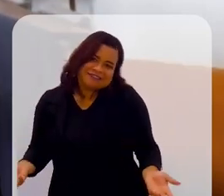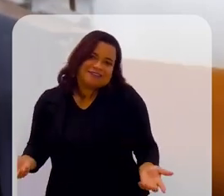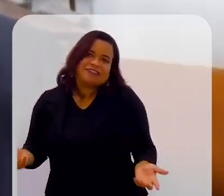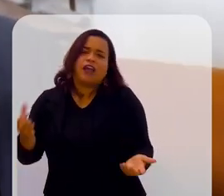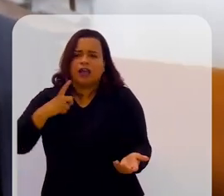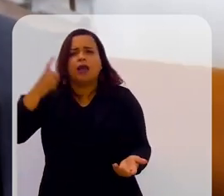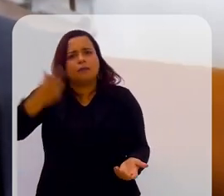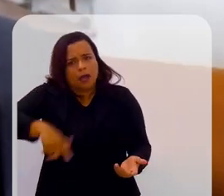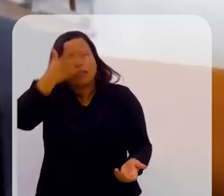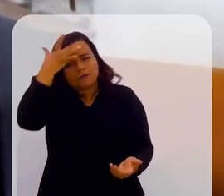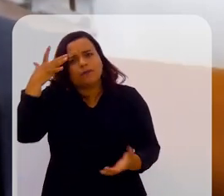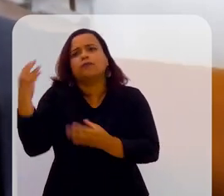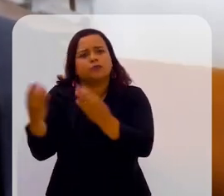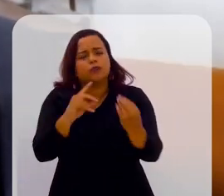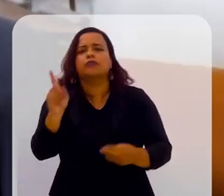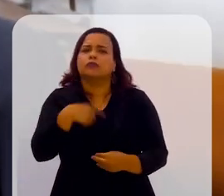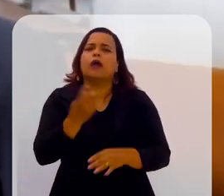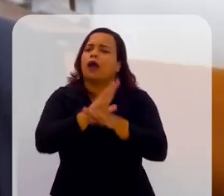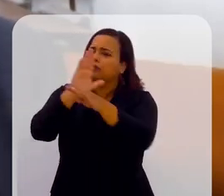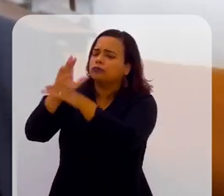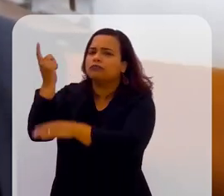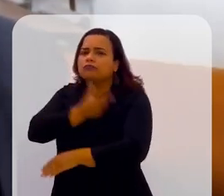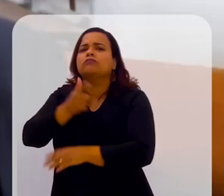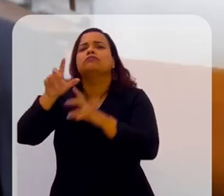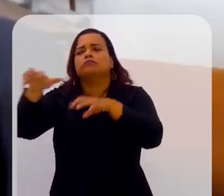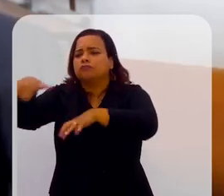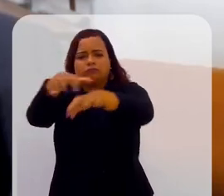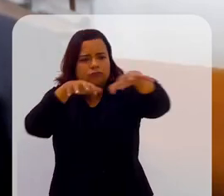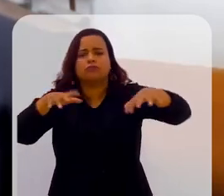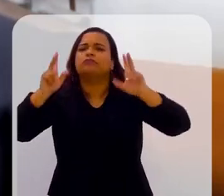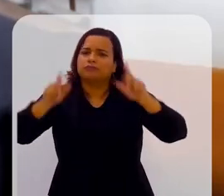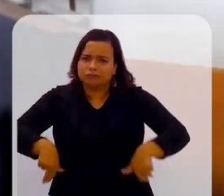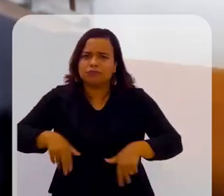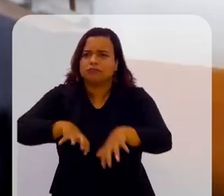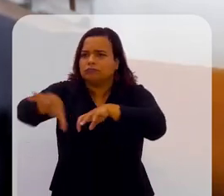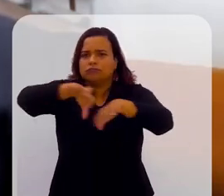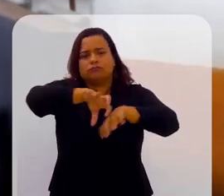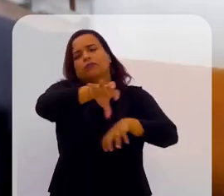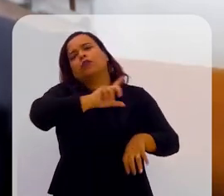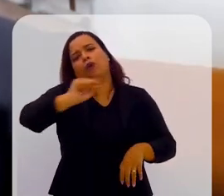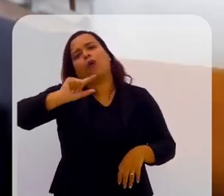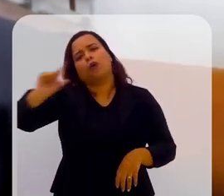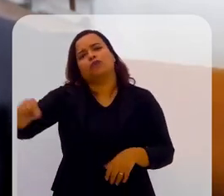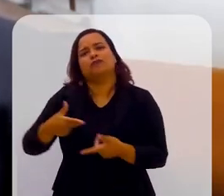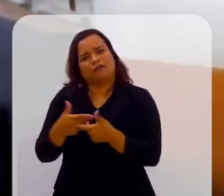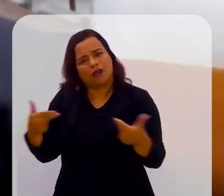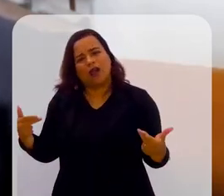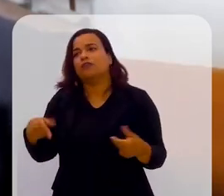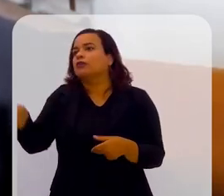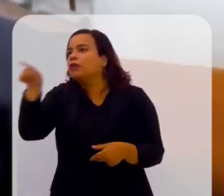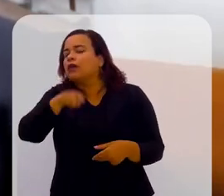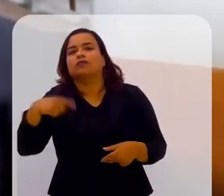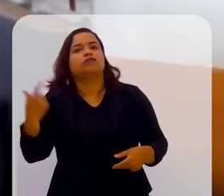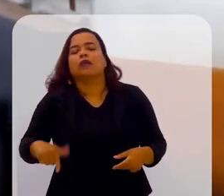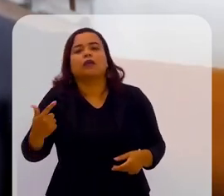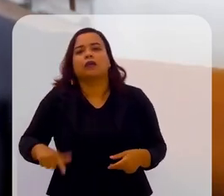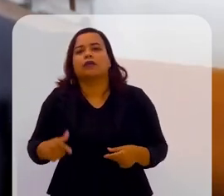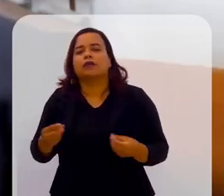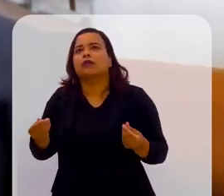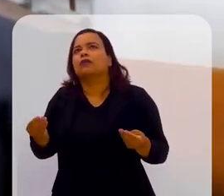várias outras pessoas que a gente conseguiu formar em regiões remotas, onde não se tem